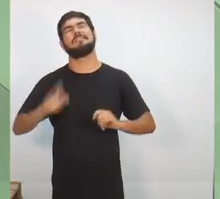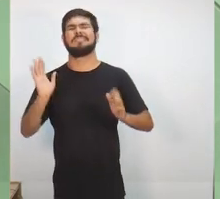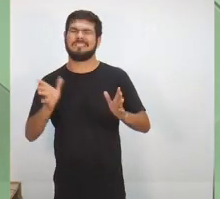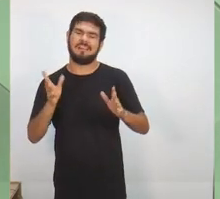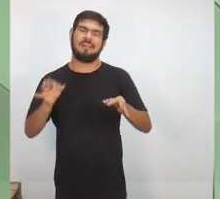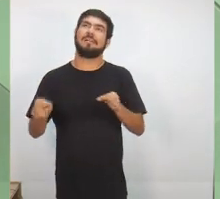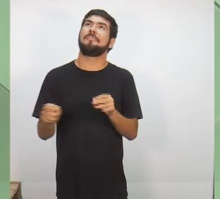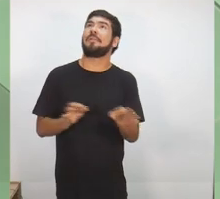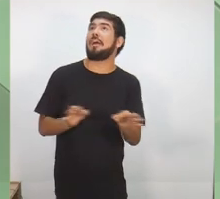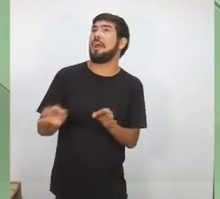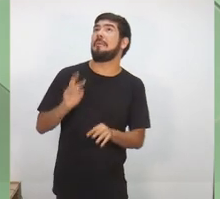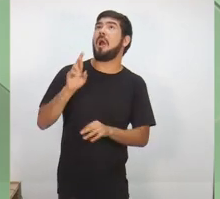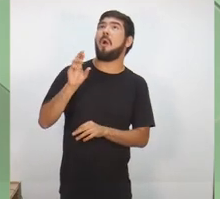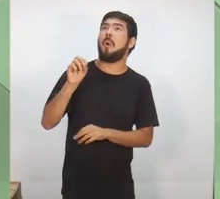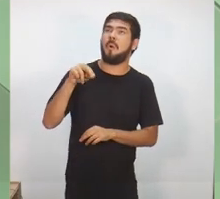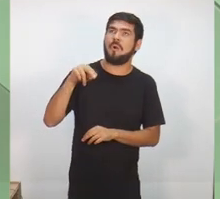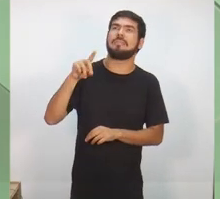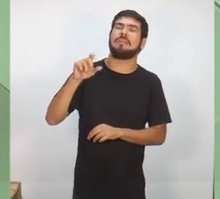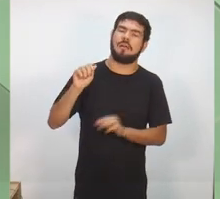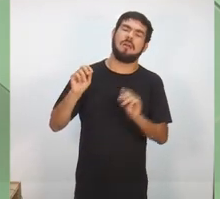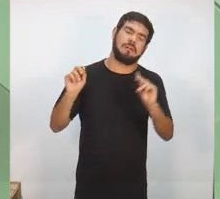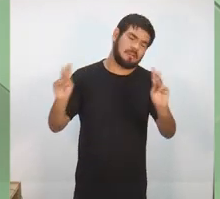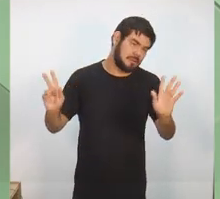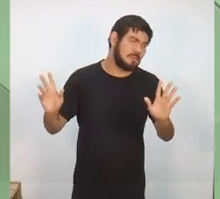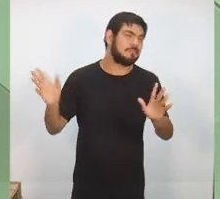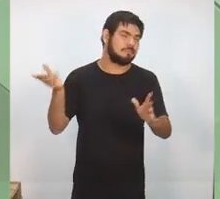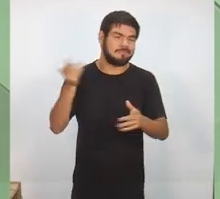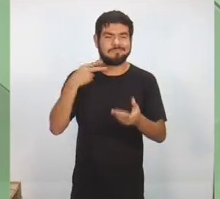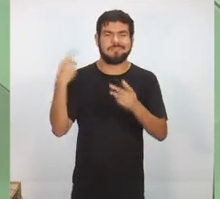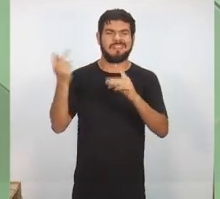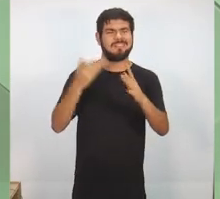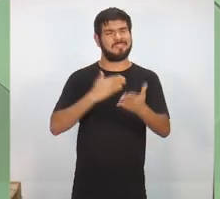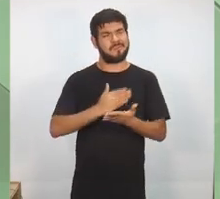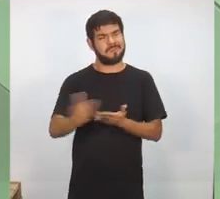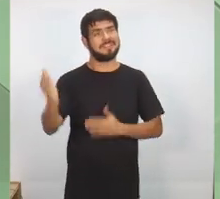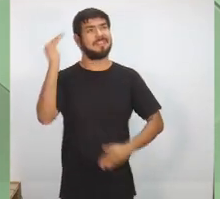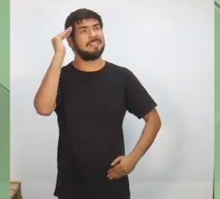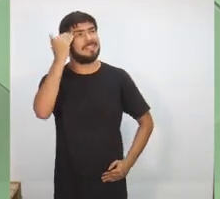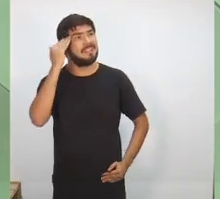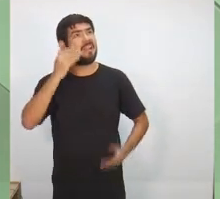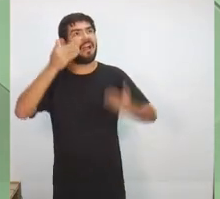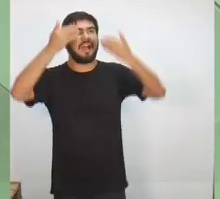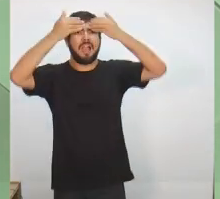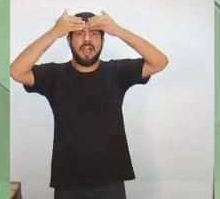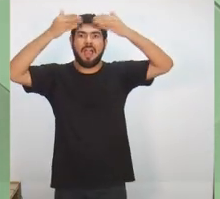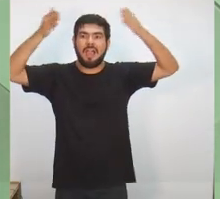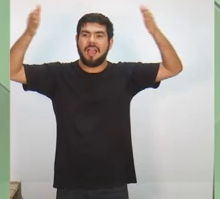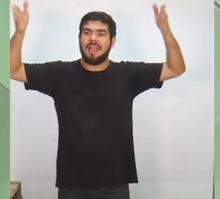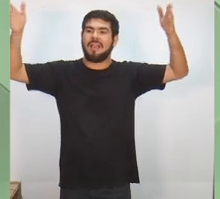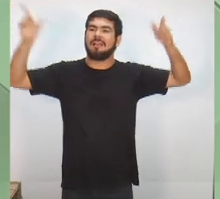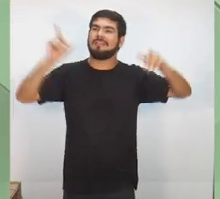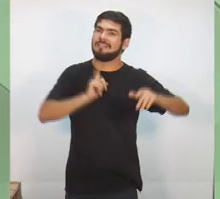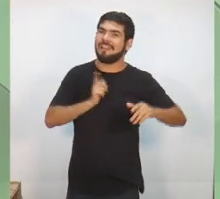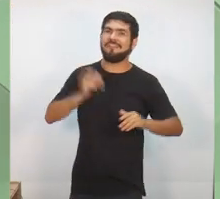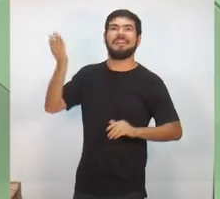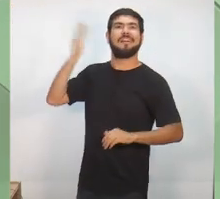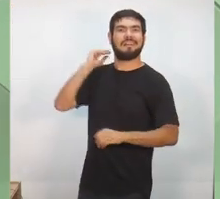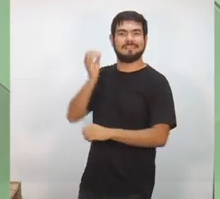aqui no programa Ronda no Bairro, e aí a gente começa a entender claramente quem teve a oportunidade de fazer